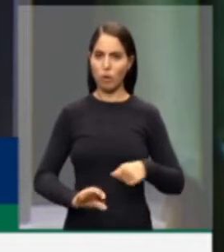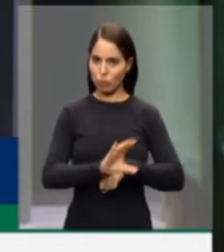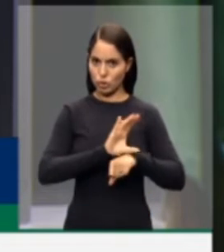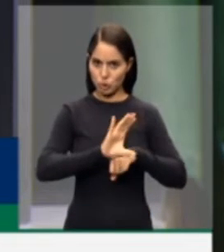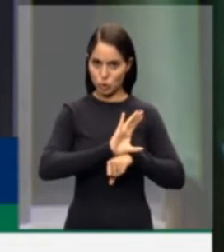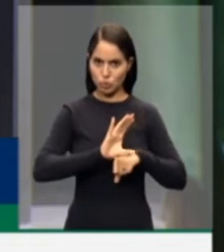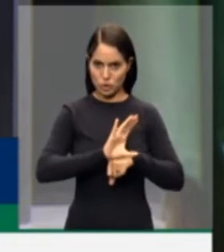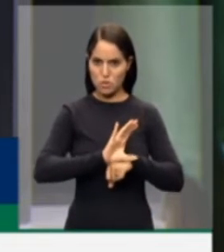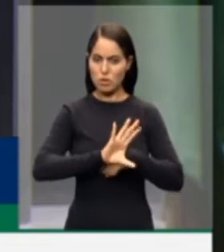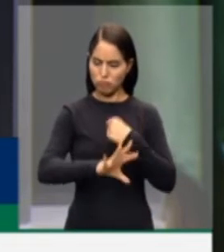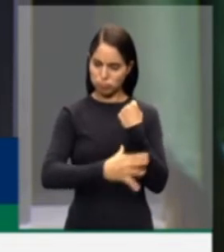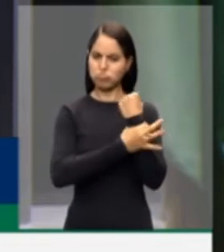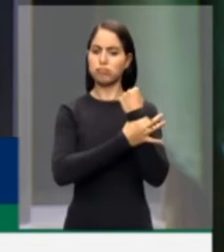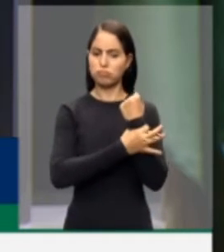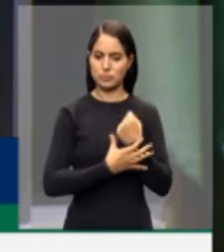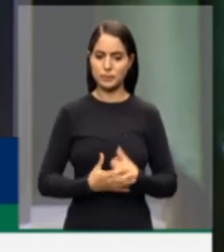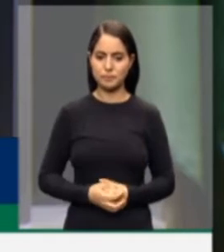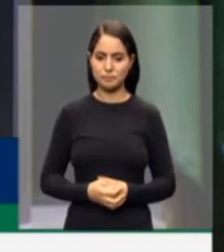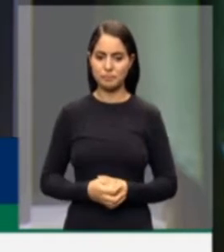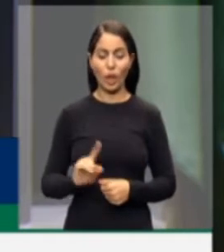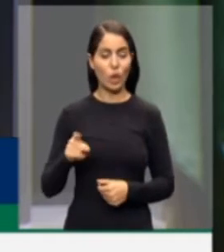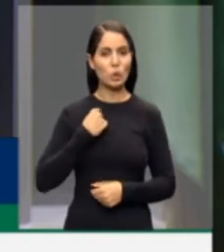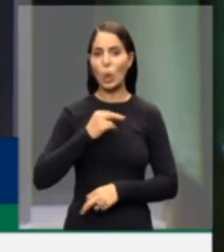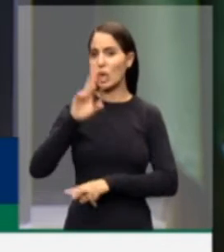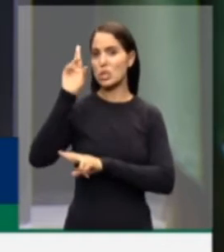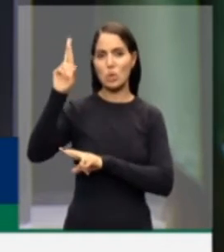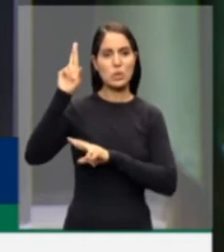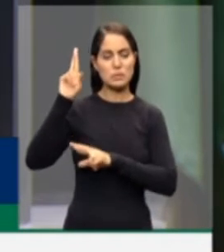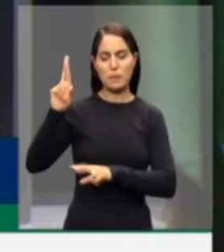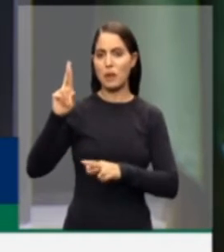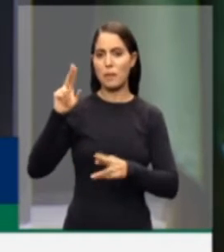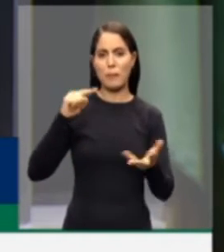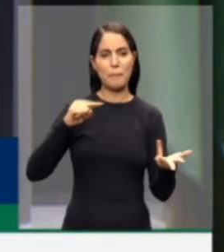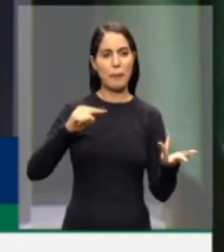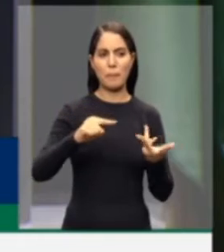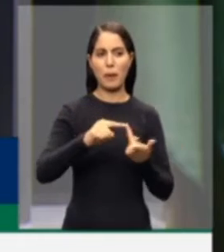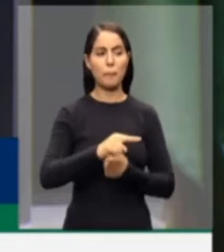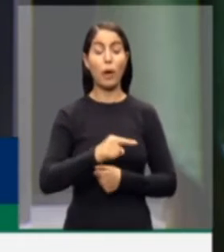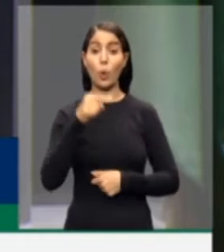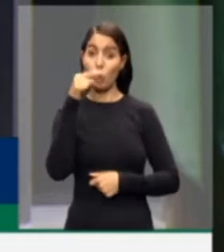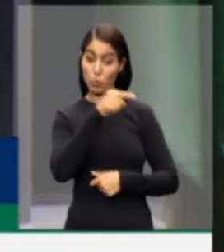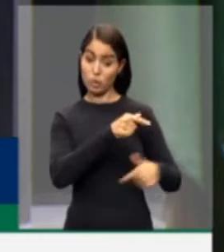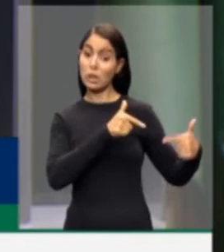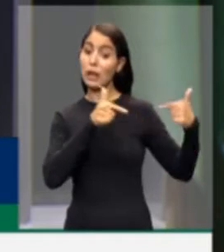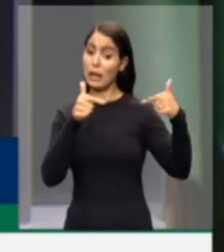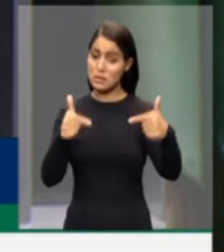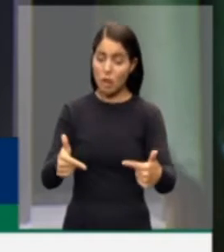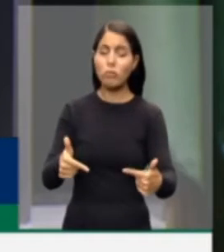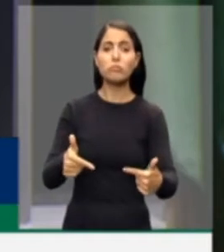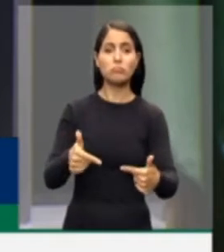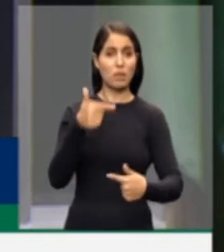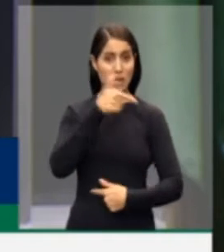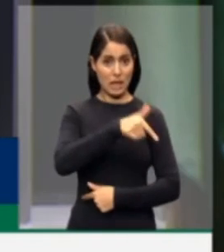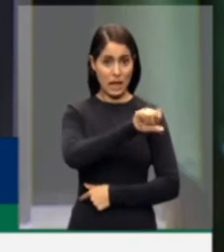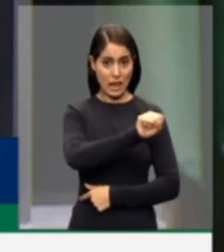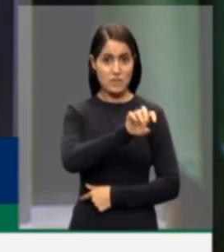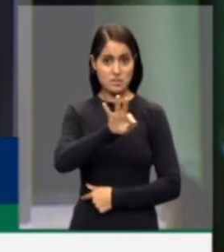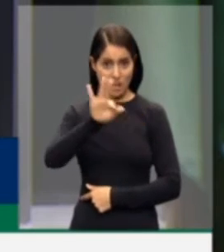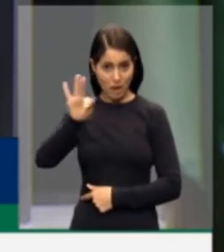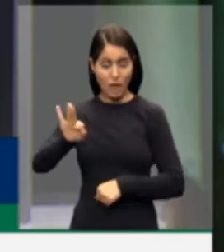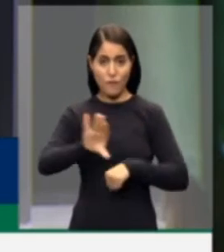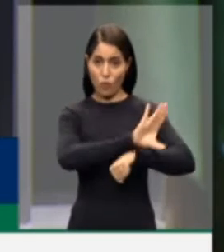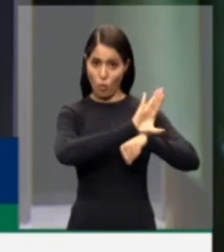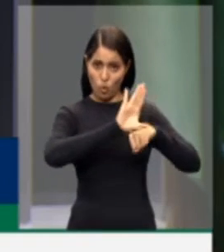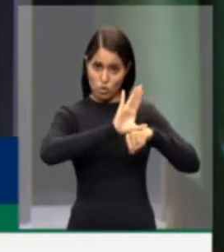não esperamos nada mais, nada menos do Supremo do que isso, que ele seja sempre e cumpra